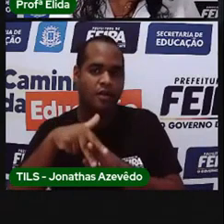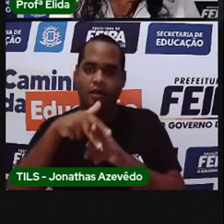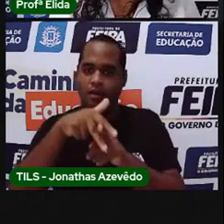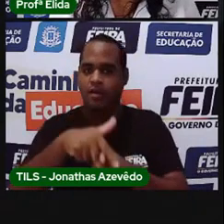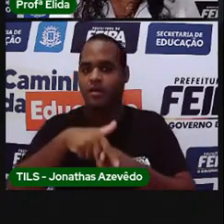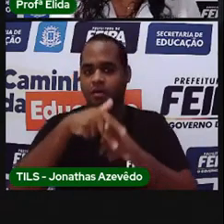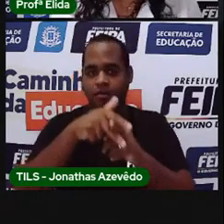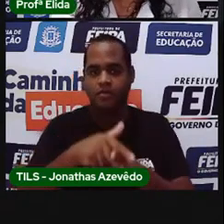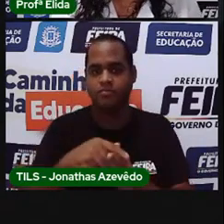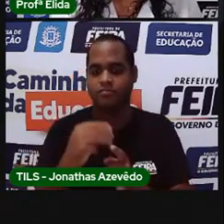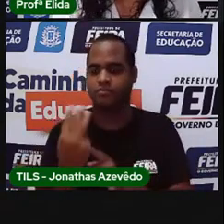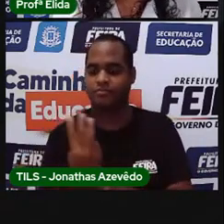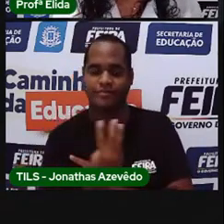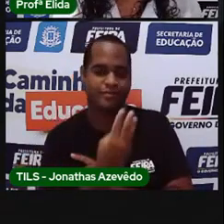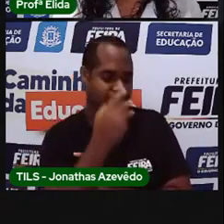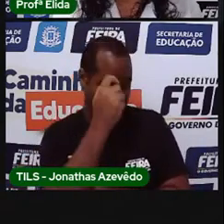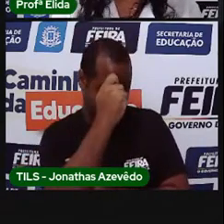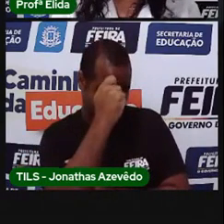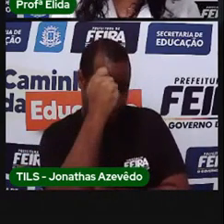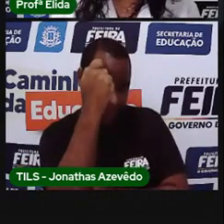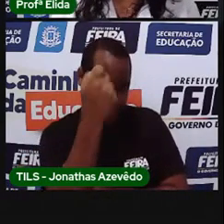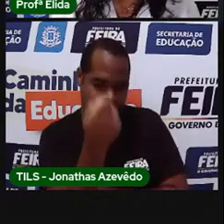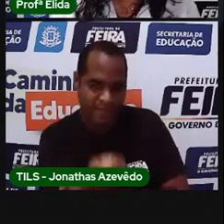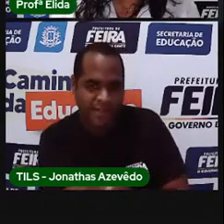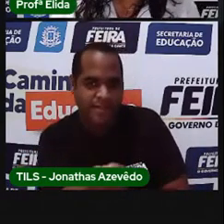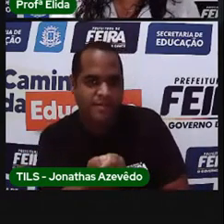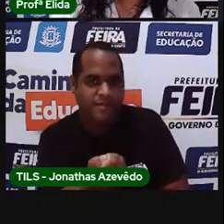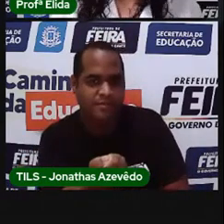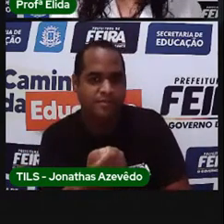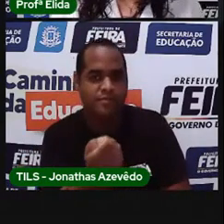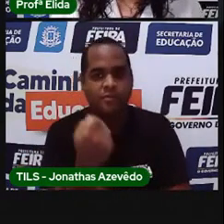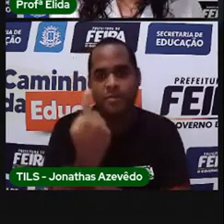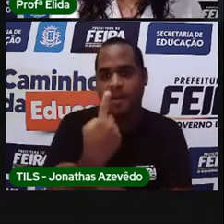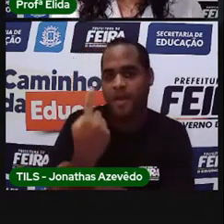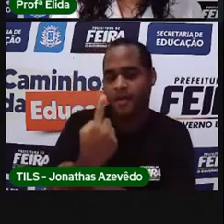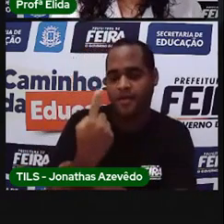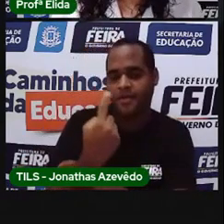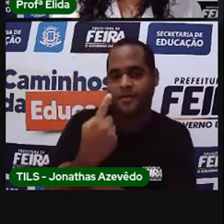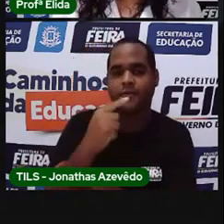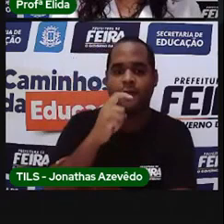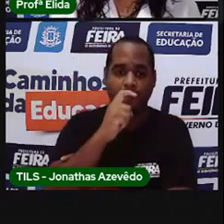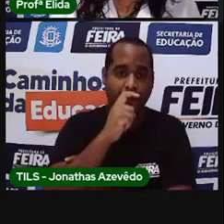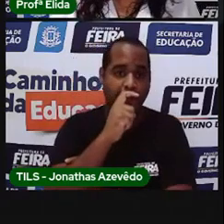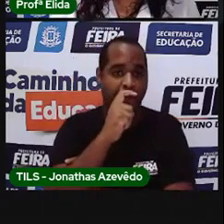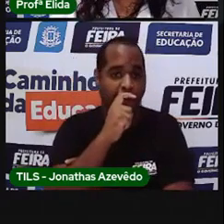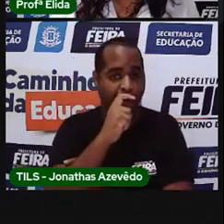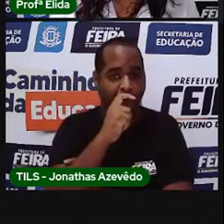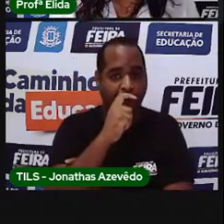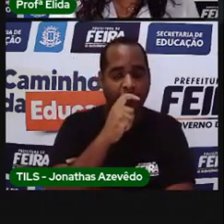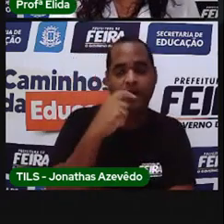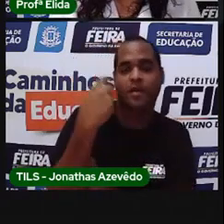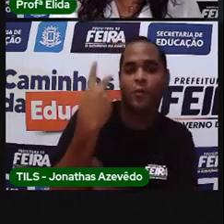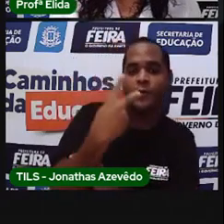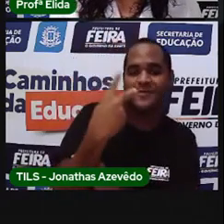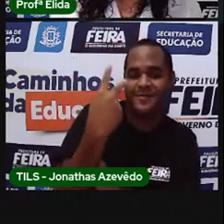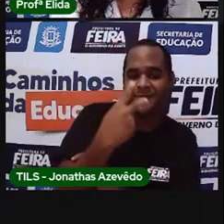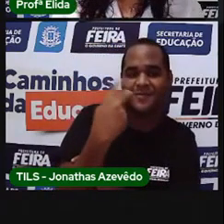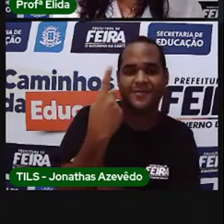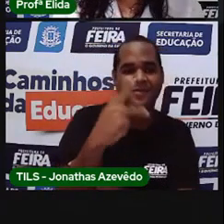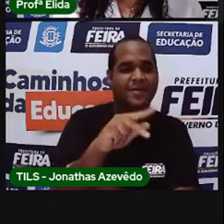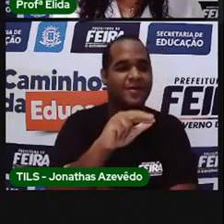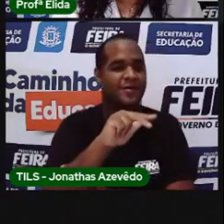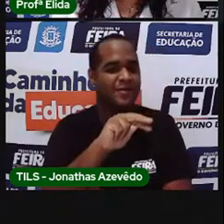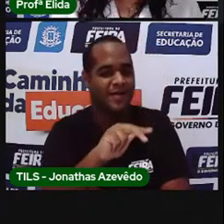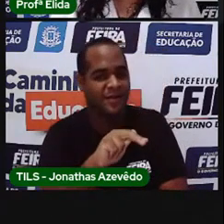cavaleiros, todos três, chapéu na mão. O primeiro foi seu pai, o